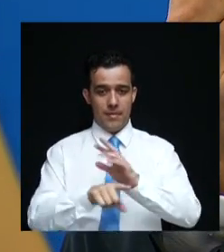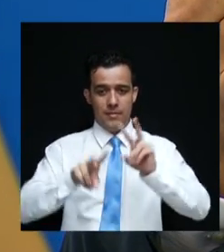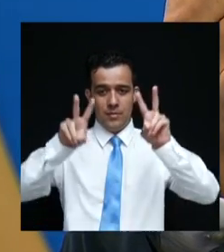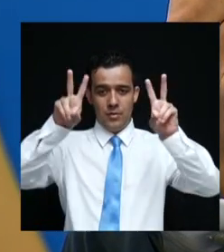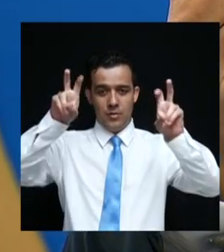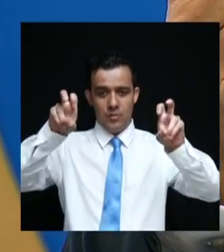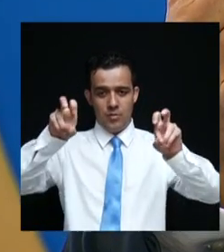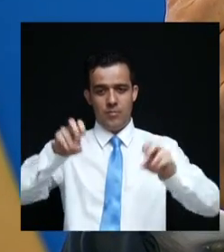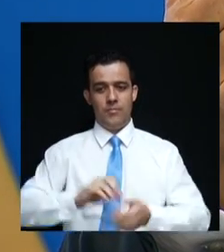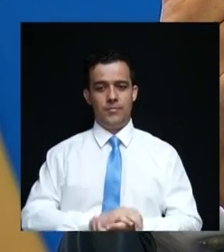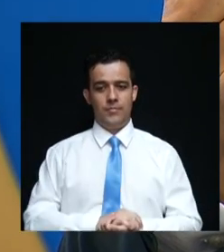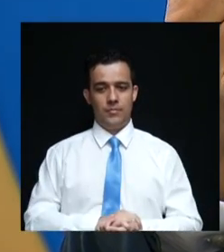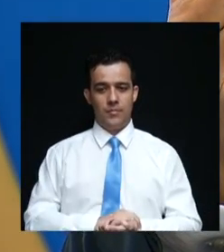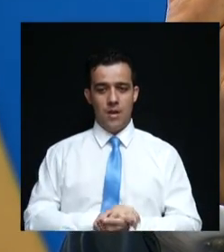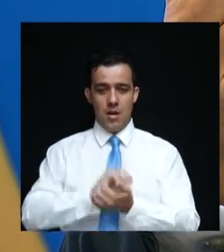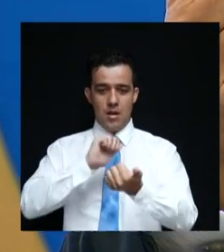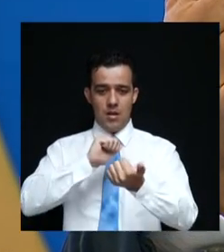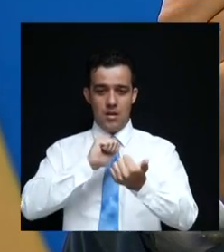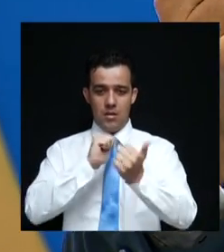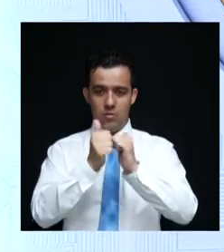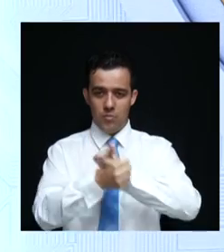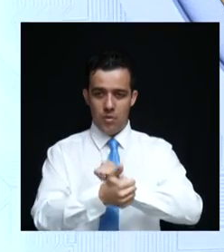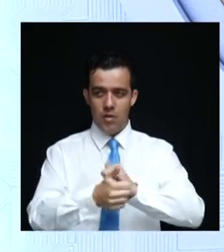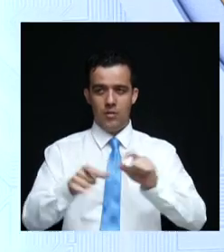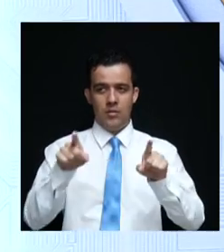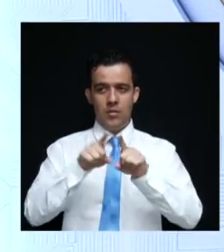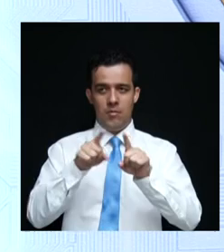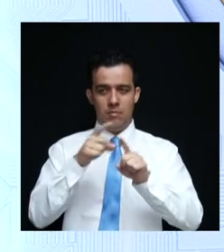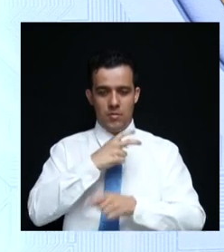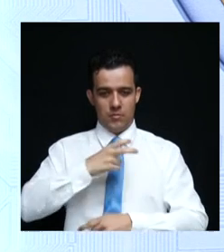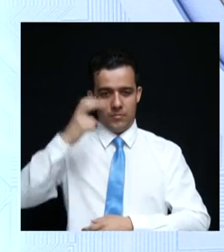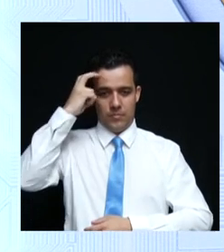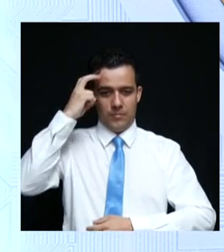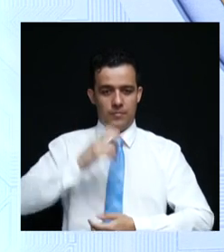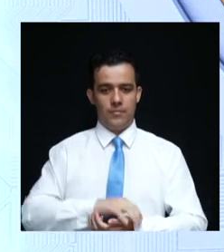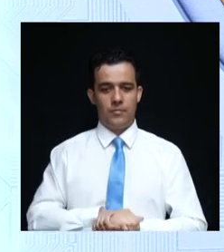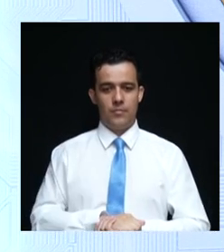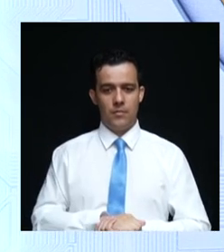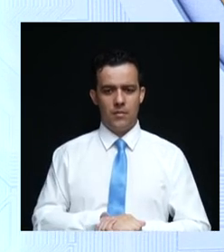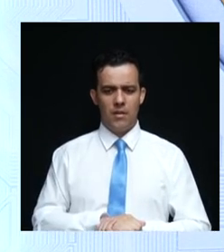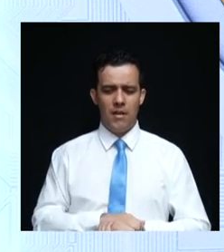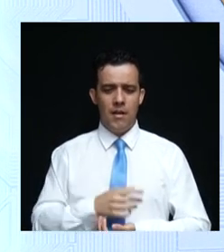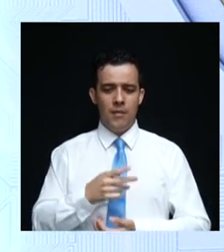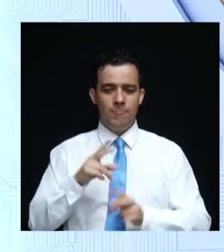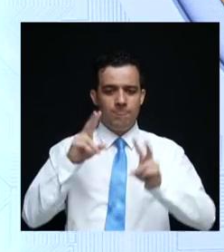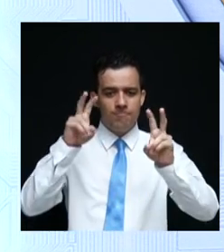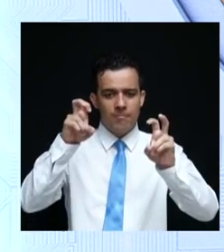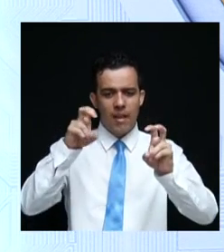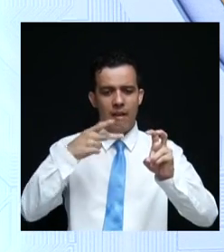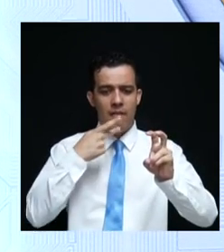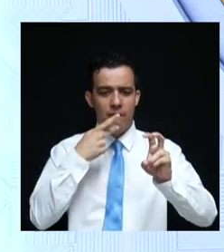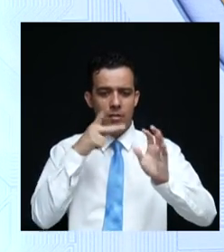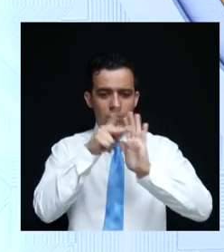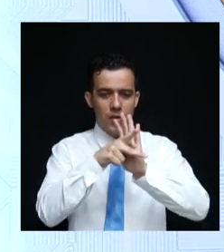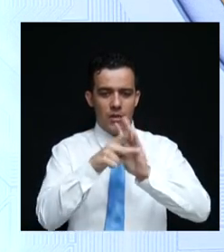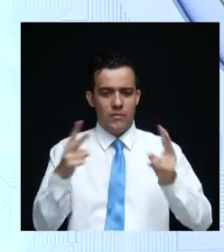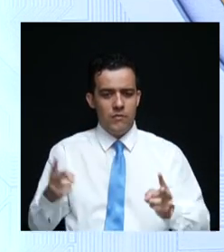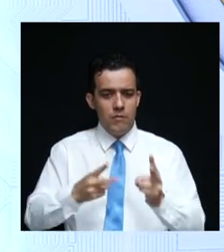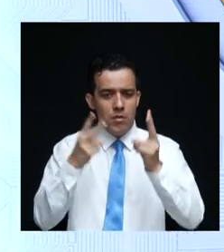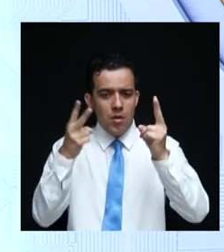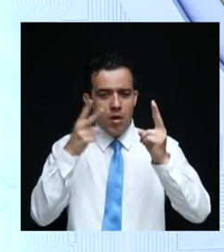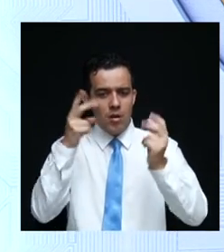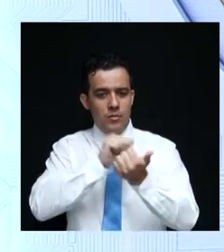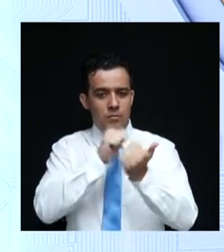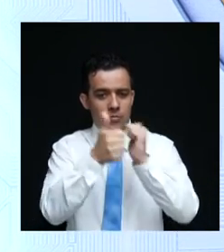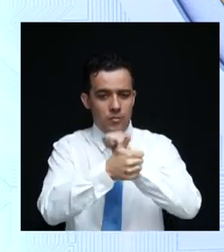esporte e cultura. Pouco se fala de projetos que valorizem o esporte e a